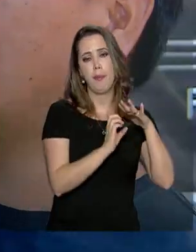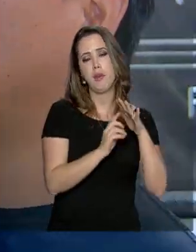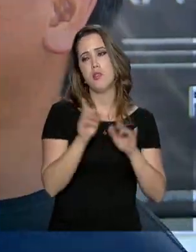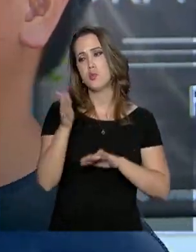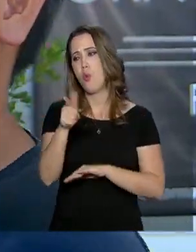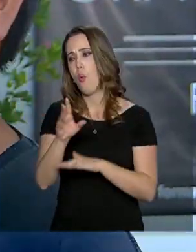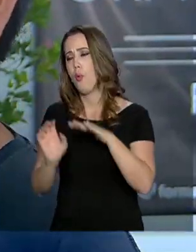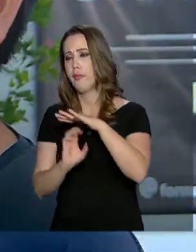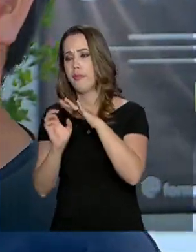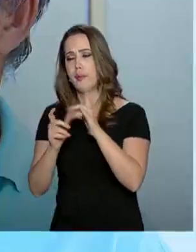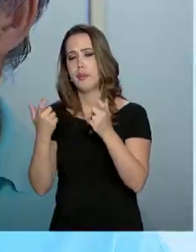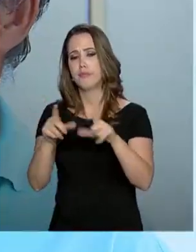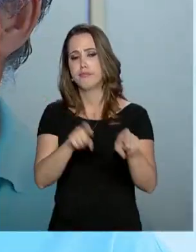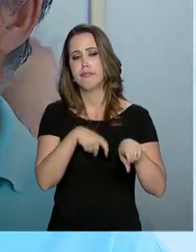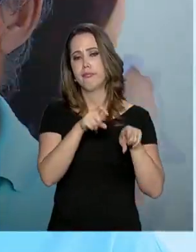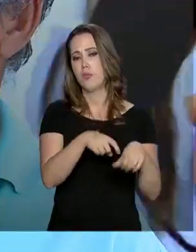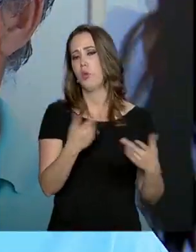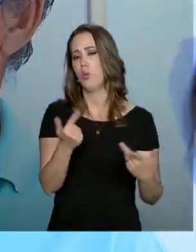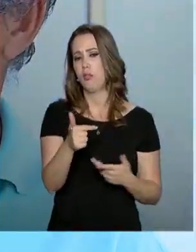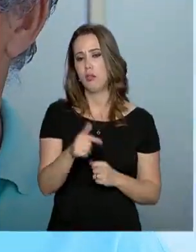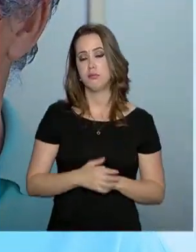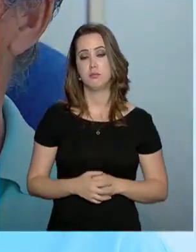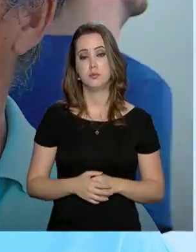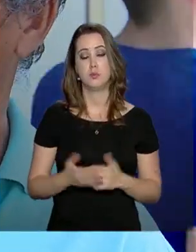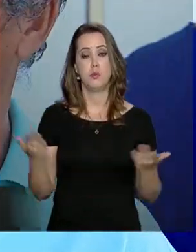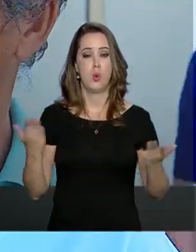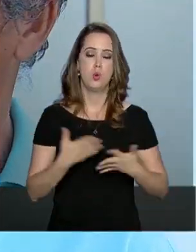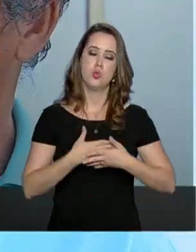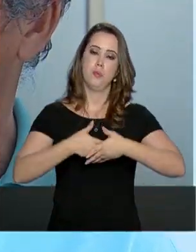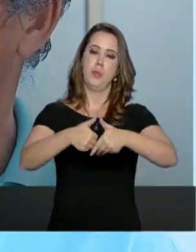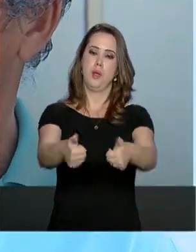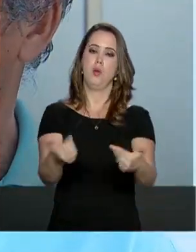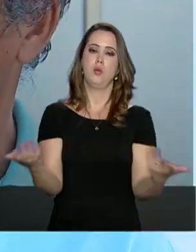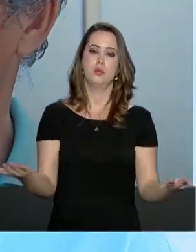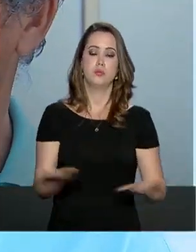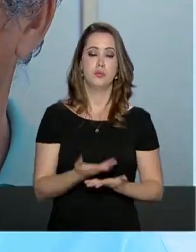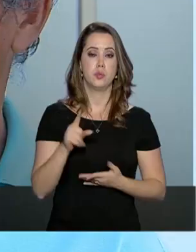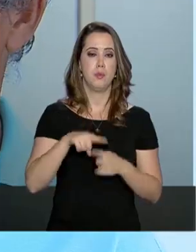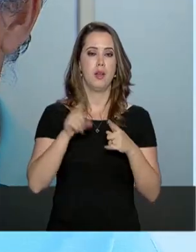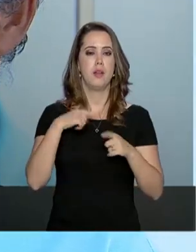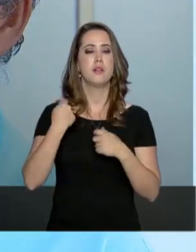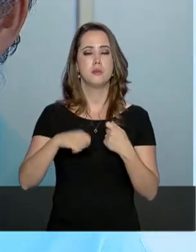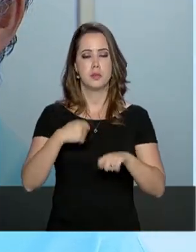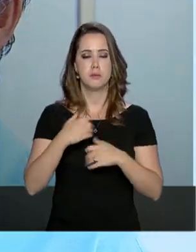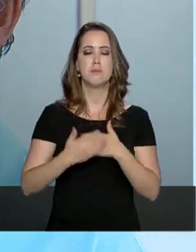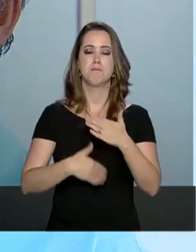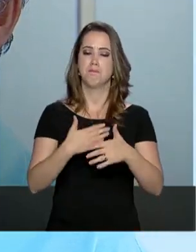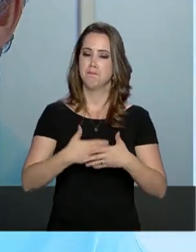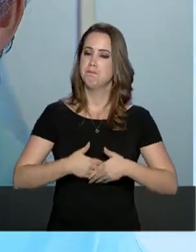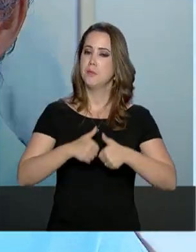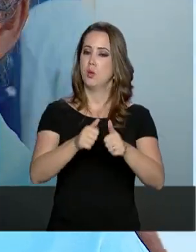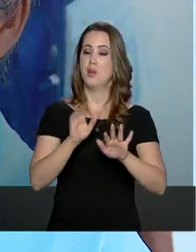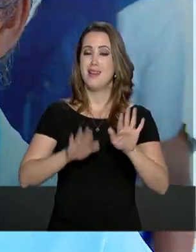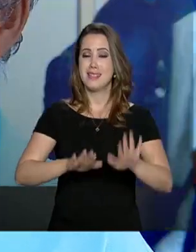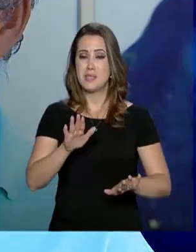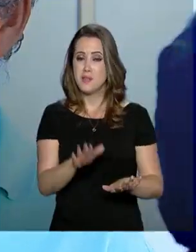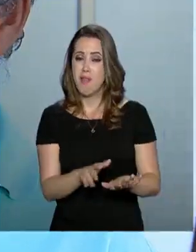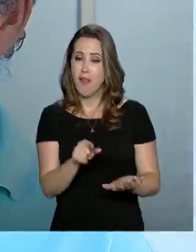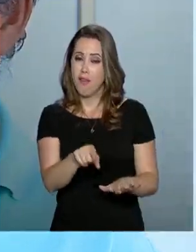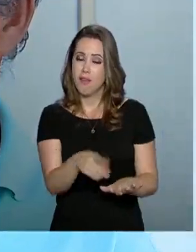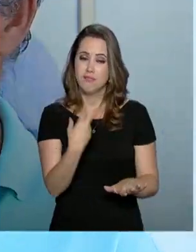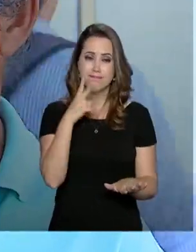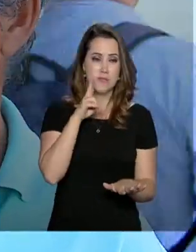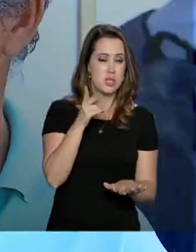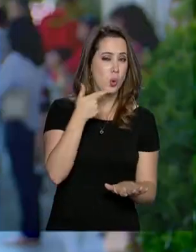na parte rural. Hoje está bem melhor, está bem melhor. Mas ainda tem muito a desejar. Tem horas que você não